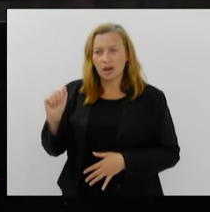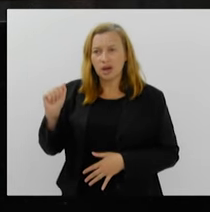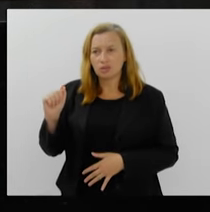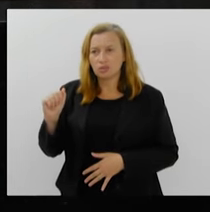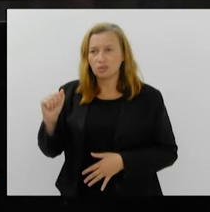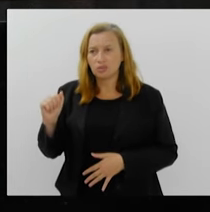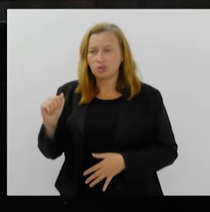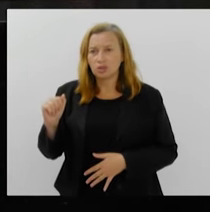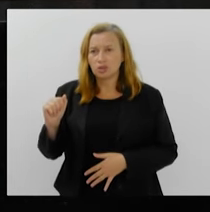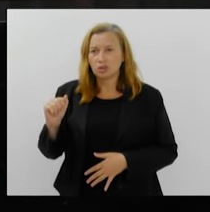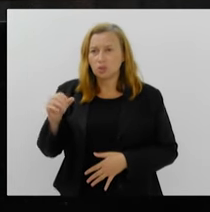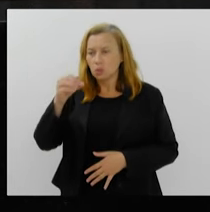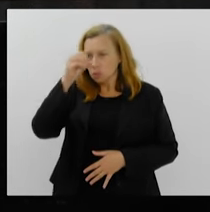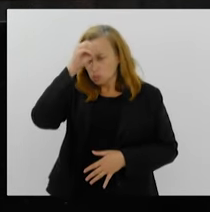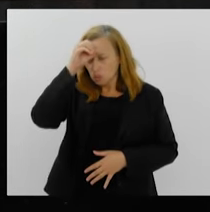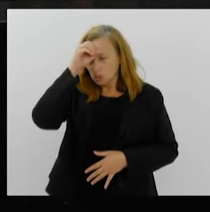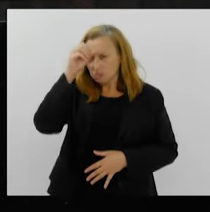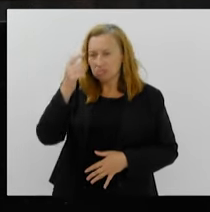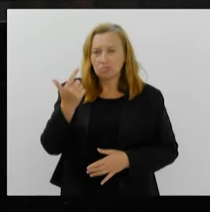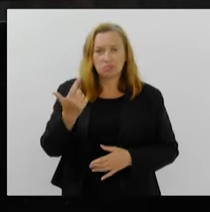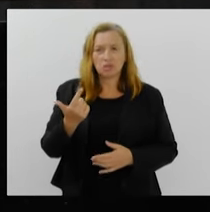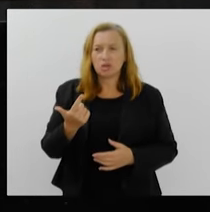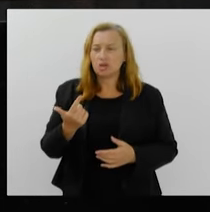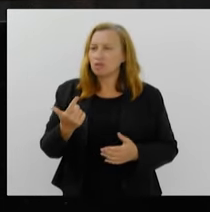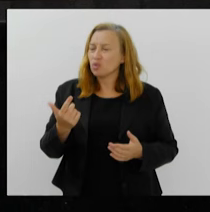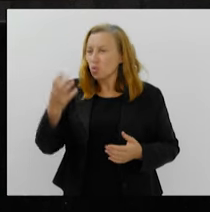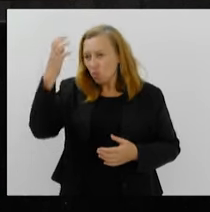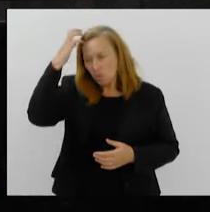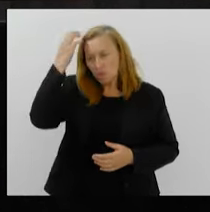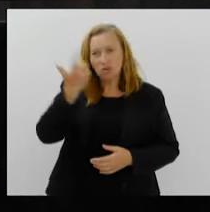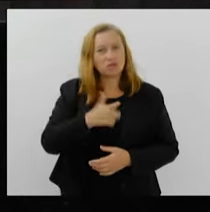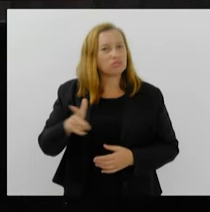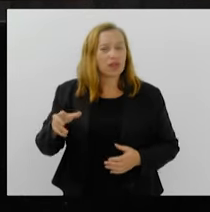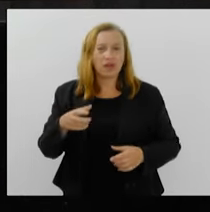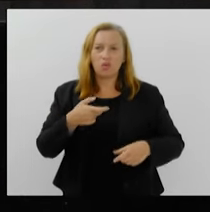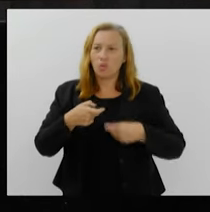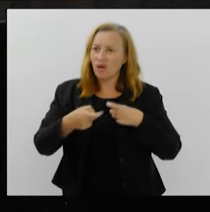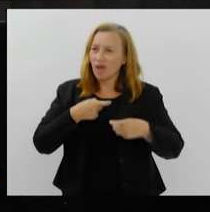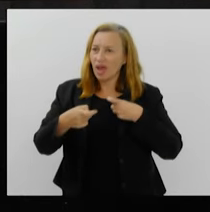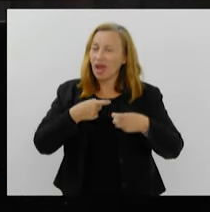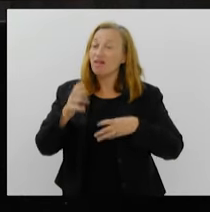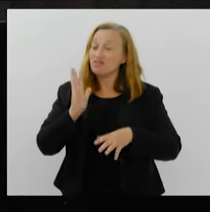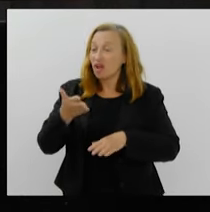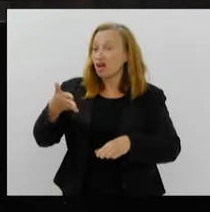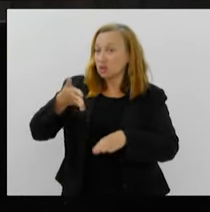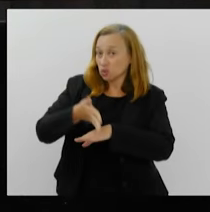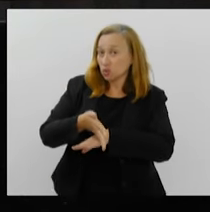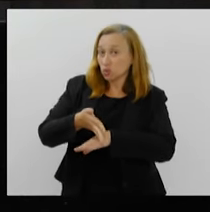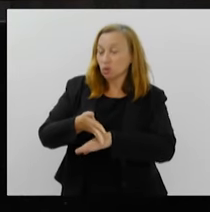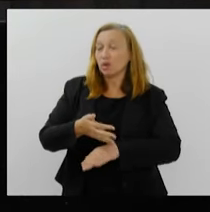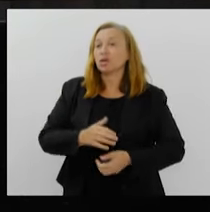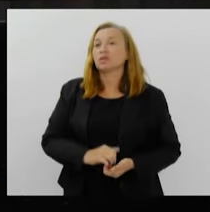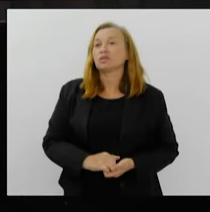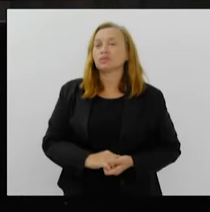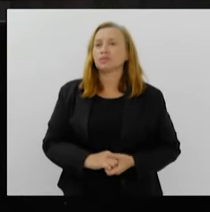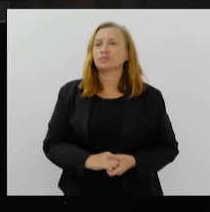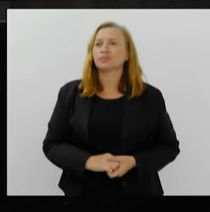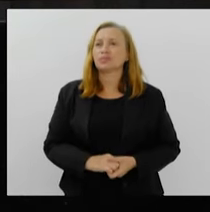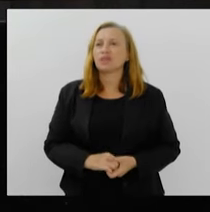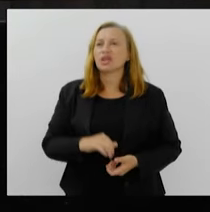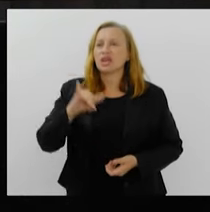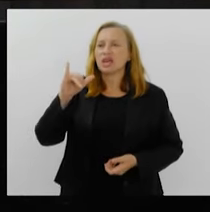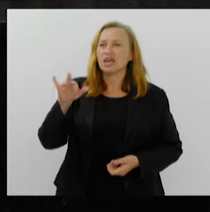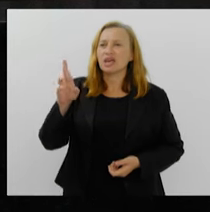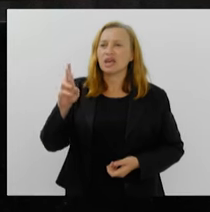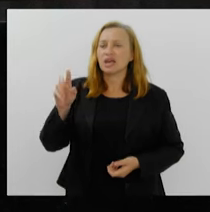que não têm nada a ver com essa guerra. E já entrou o Irã